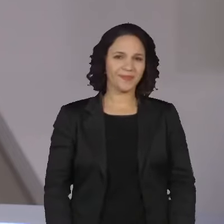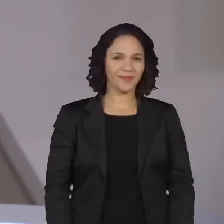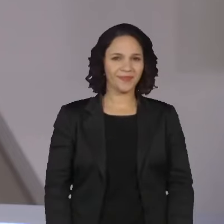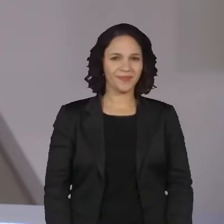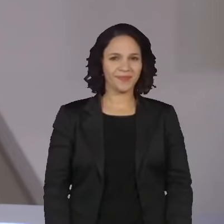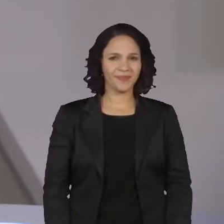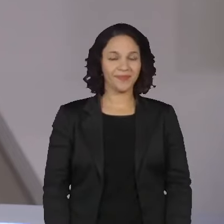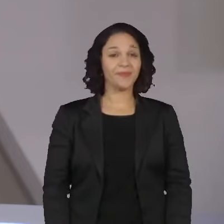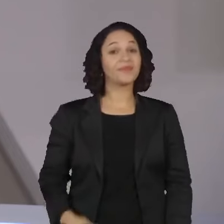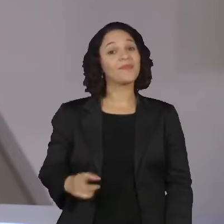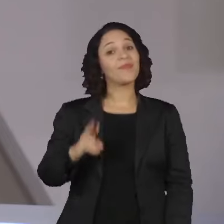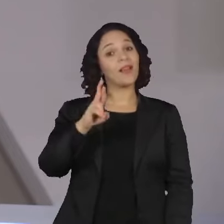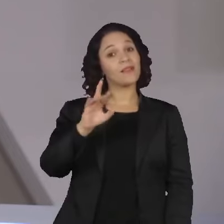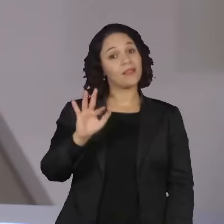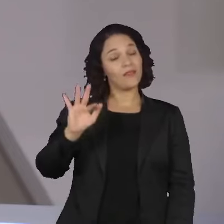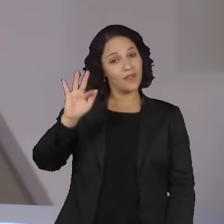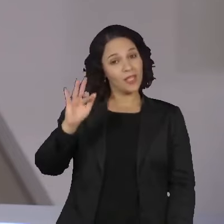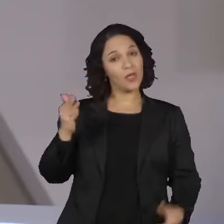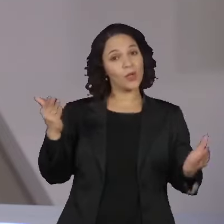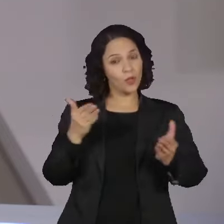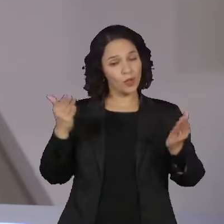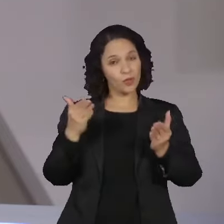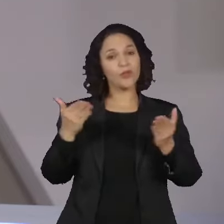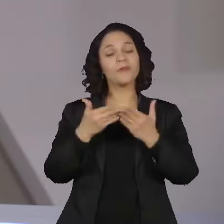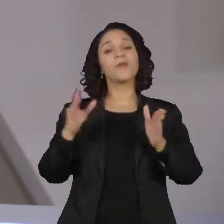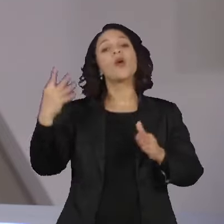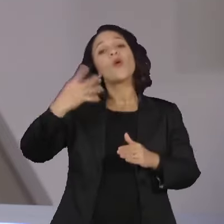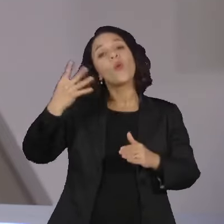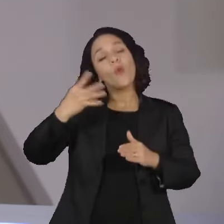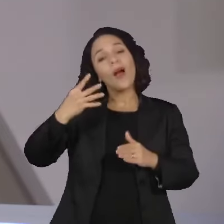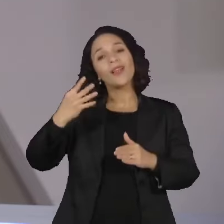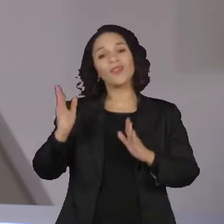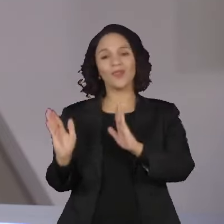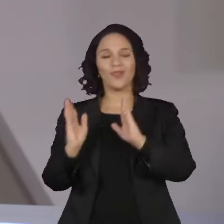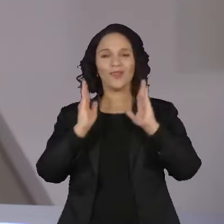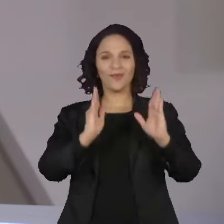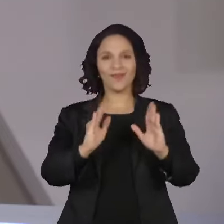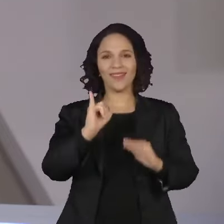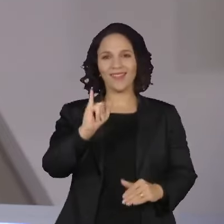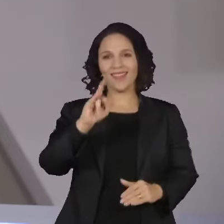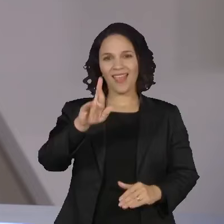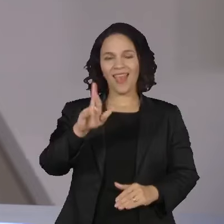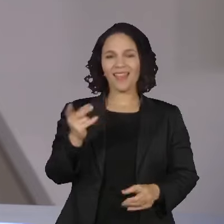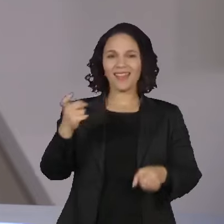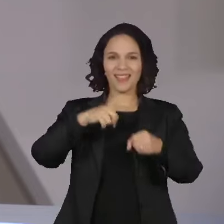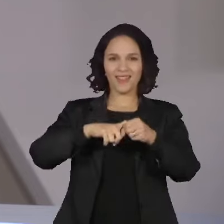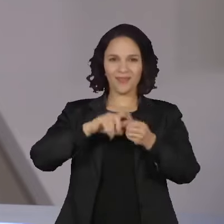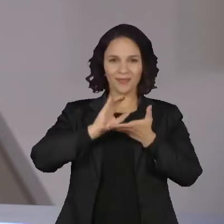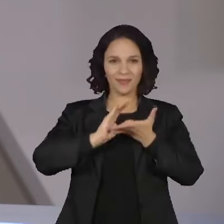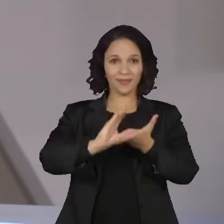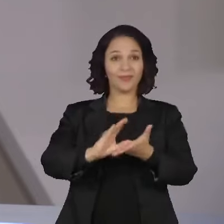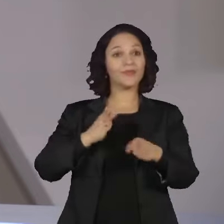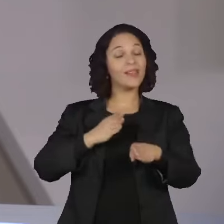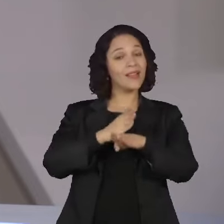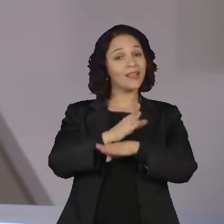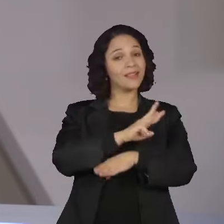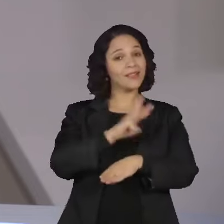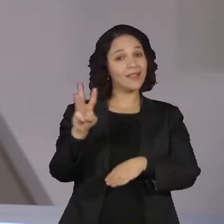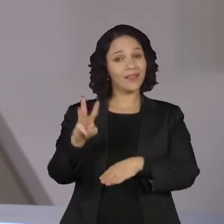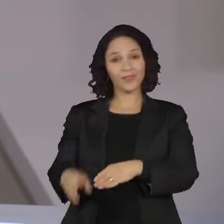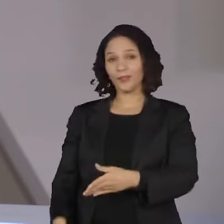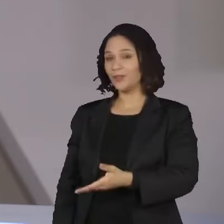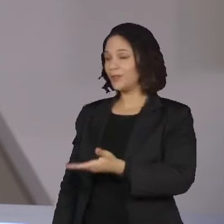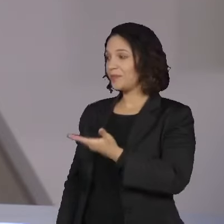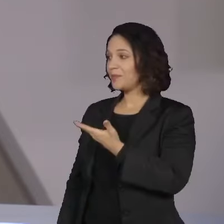A Receita Federal abriu hoje a consulta ao quarto lote de restituição do imposto de renda. Basta acessar a página da Receita na